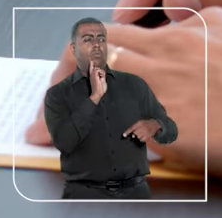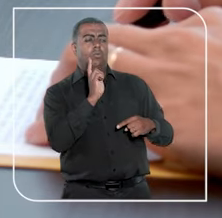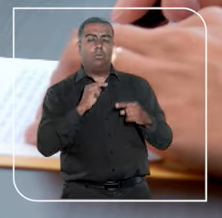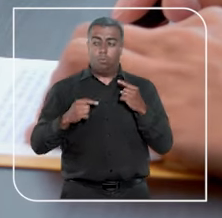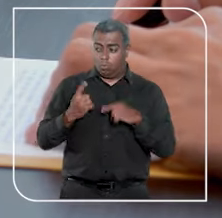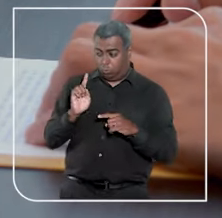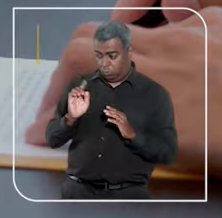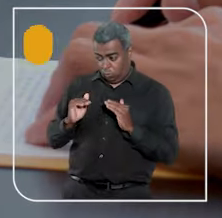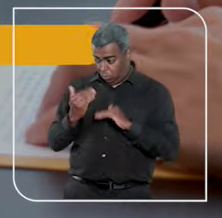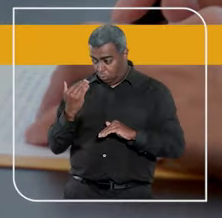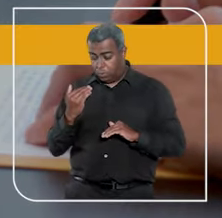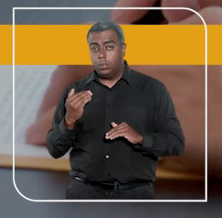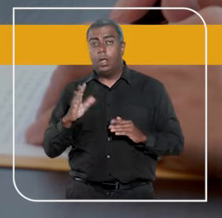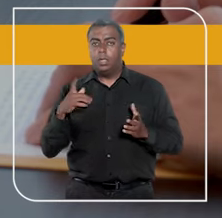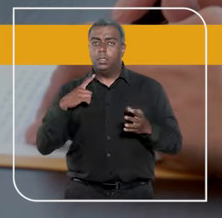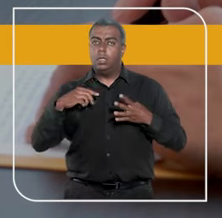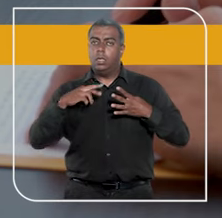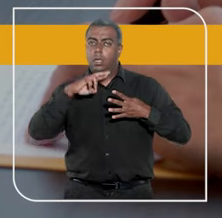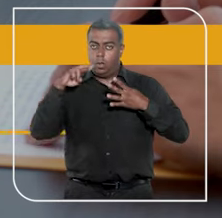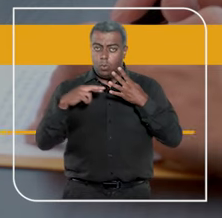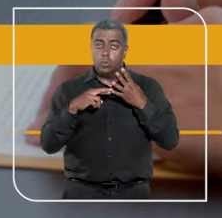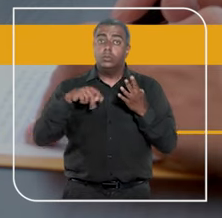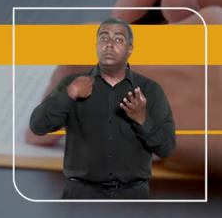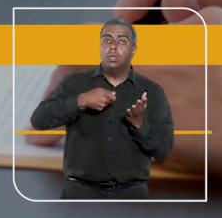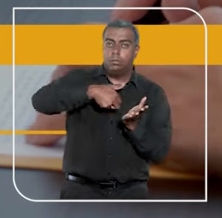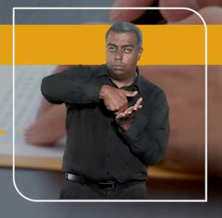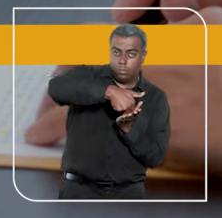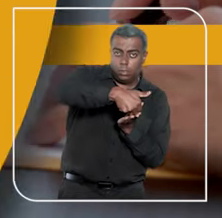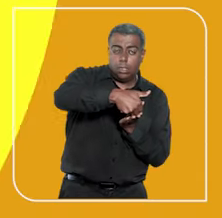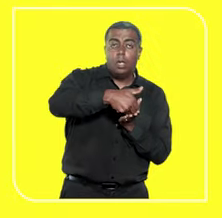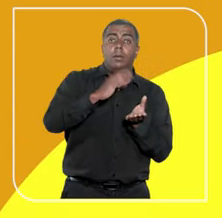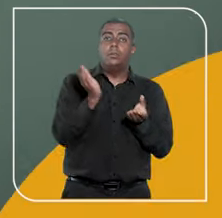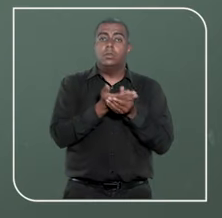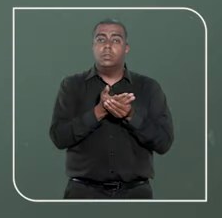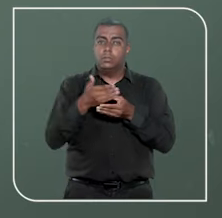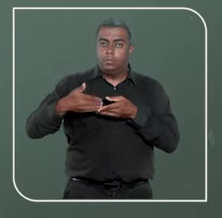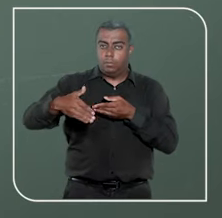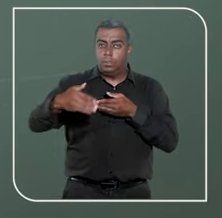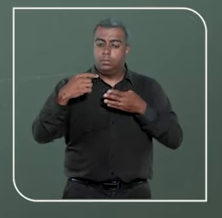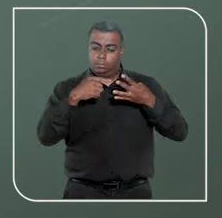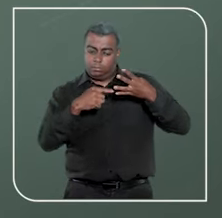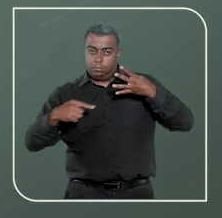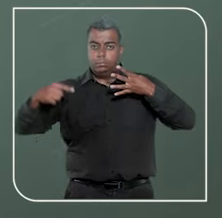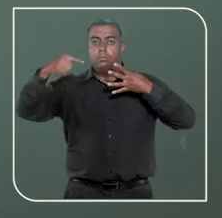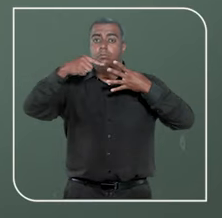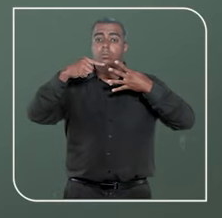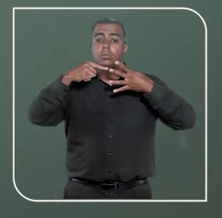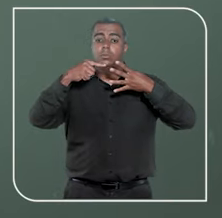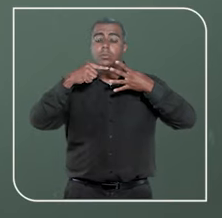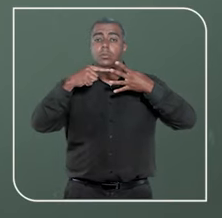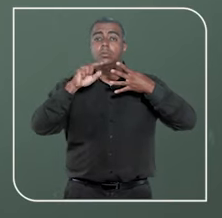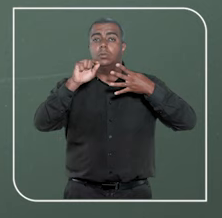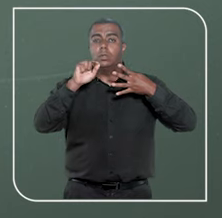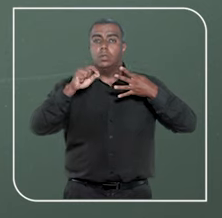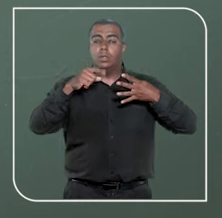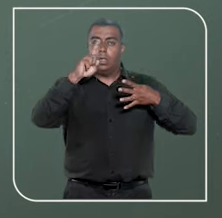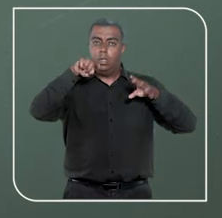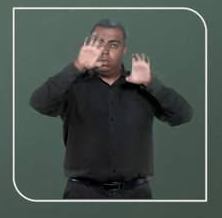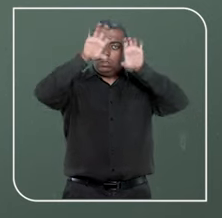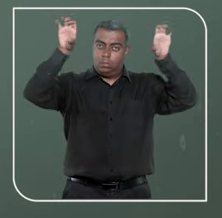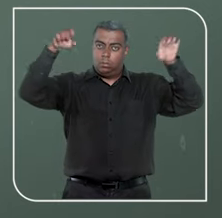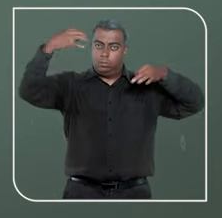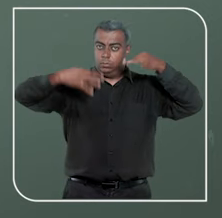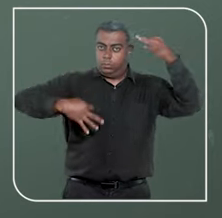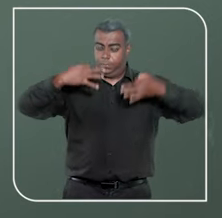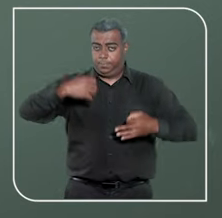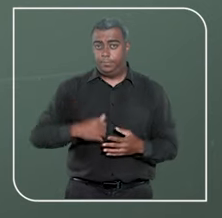concordar, haverá um recurso chamado de apelação e o processo seguirá para a segunda instância, no caso, para